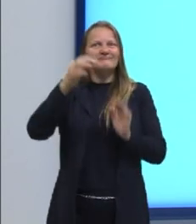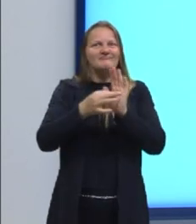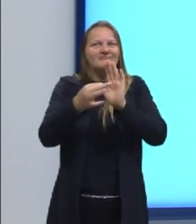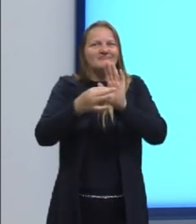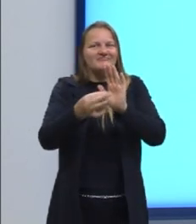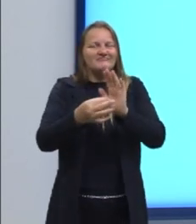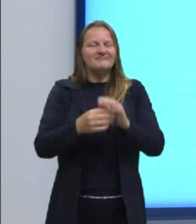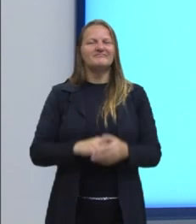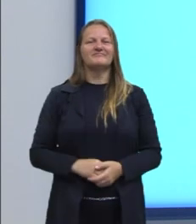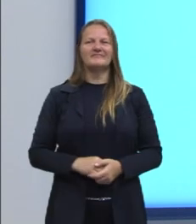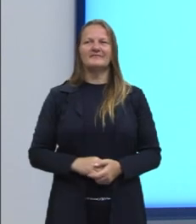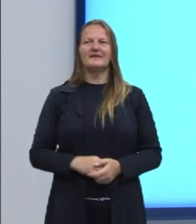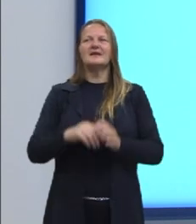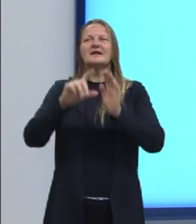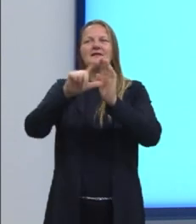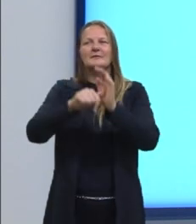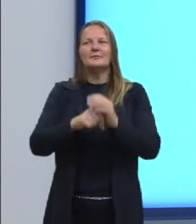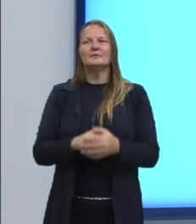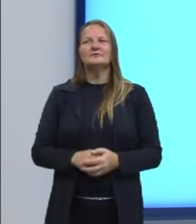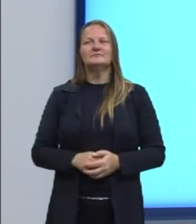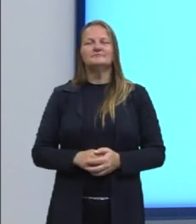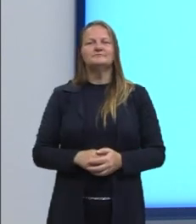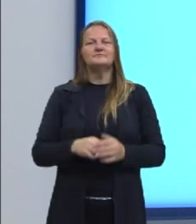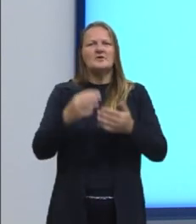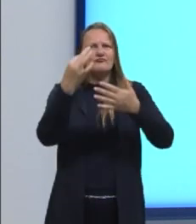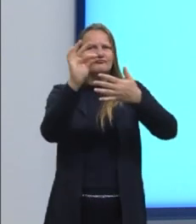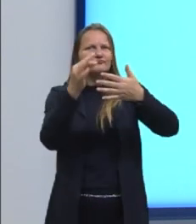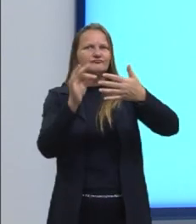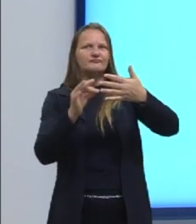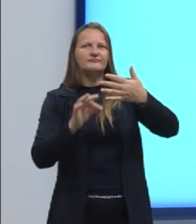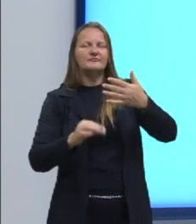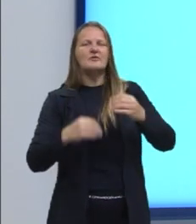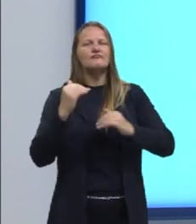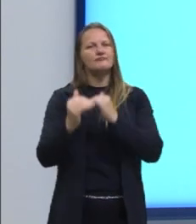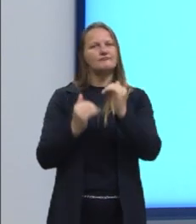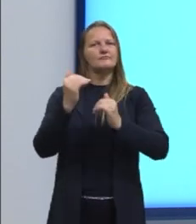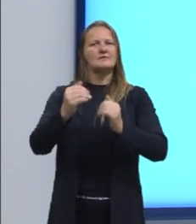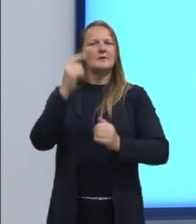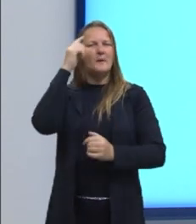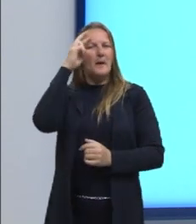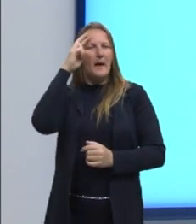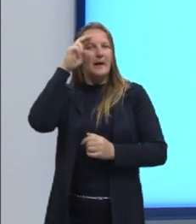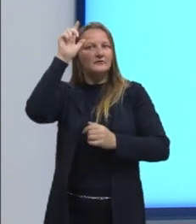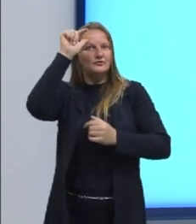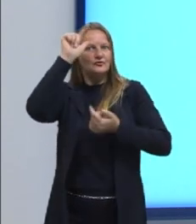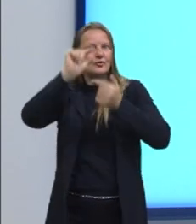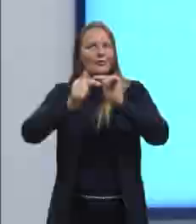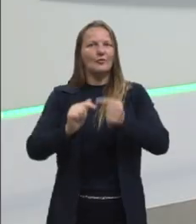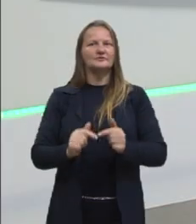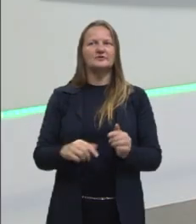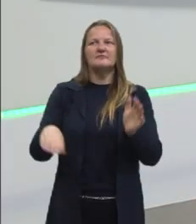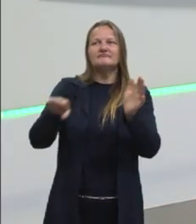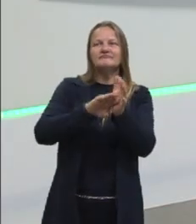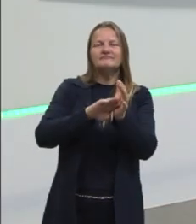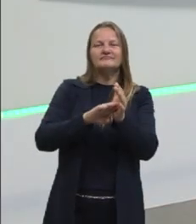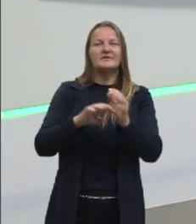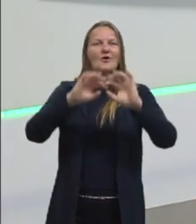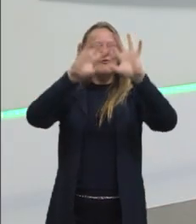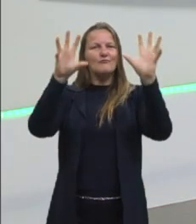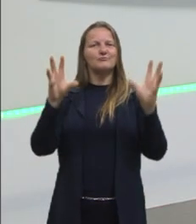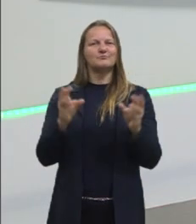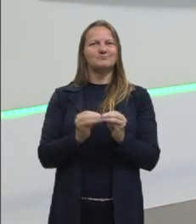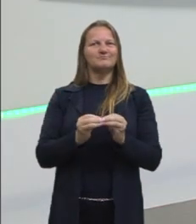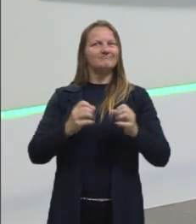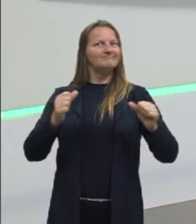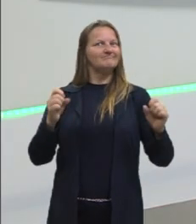fala. E aí sim, né, gente? Desenvolver a questão, desenvolver o raciocínio e chegar em uma conclusão,